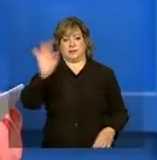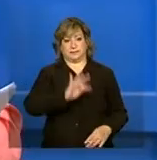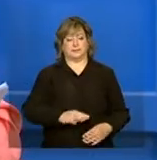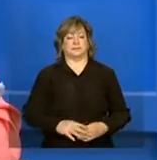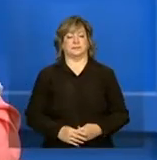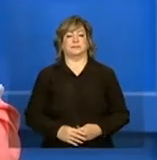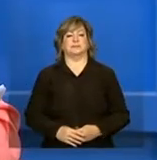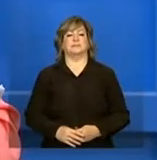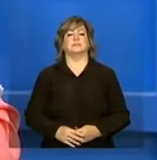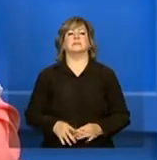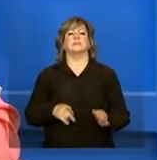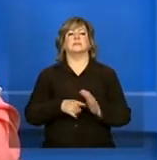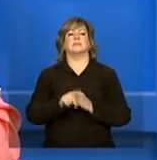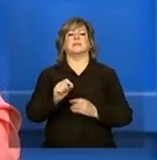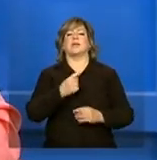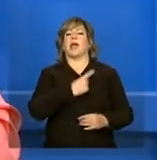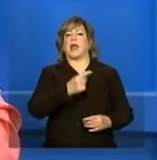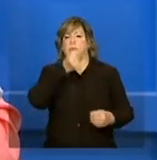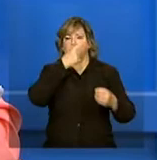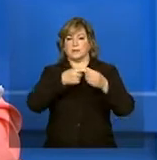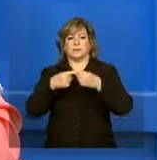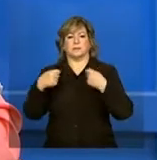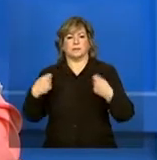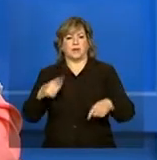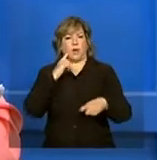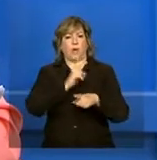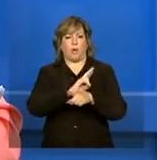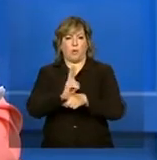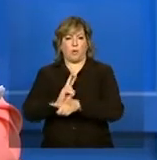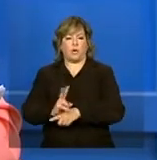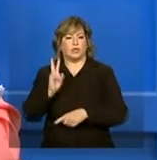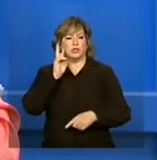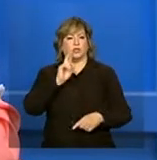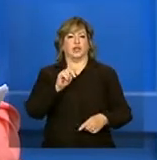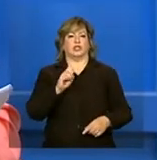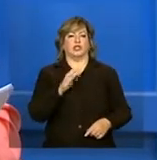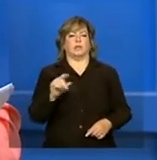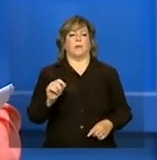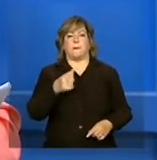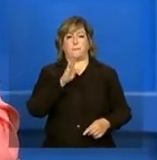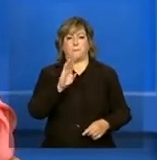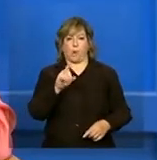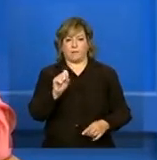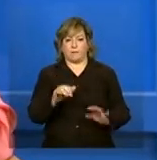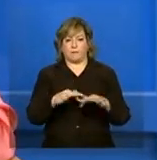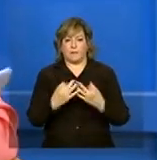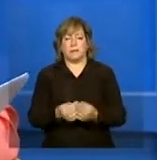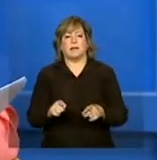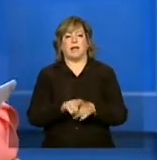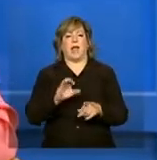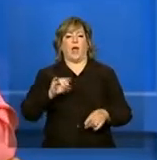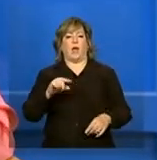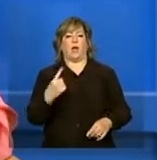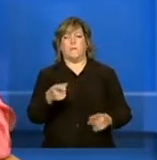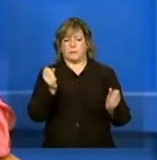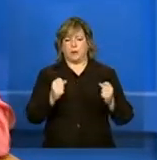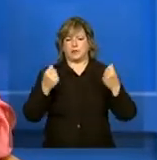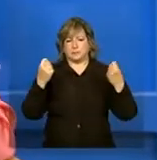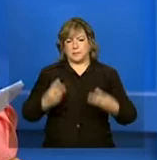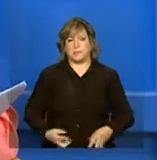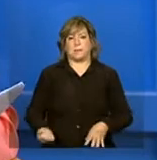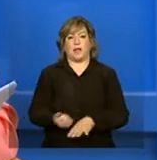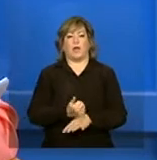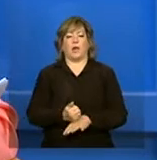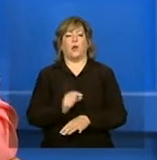município deve ter uma instância de controle social em relação à gestão do Bolsa Família e do Cadastro Único. Você poderia explicar melhor a